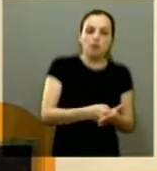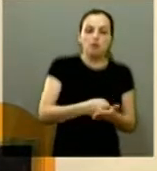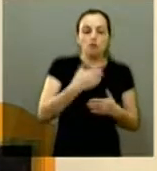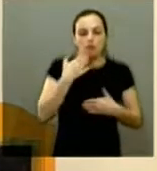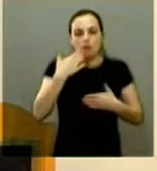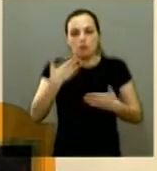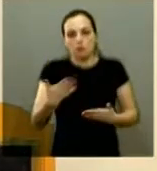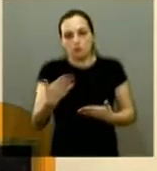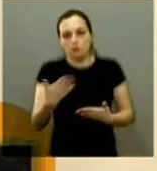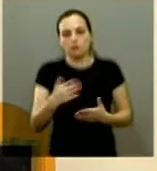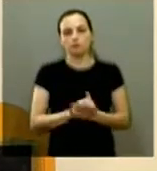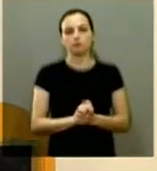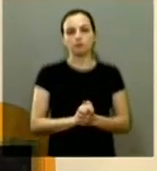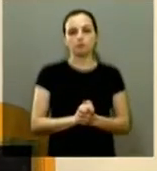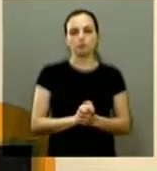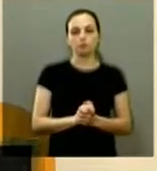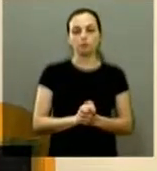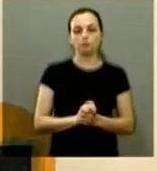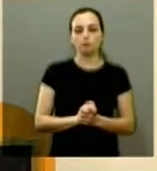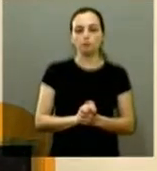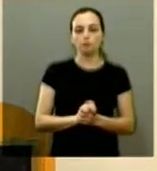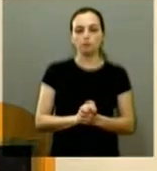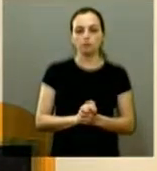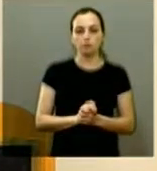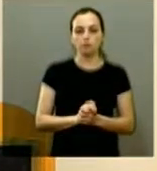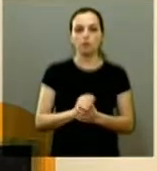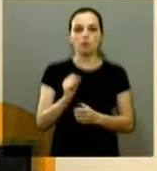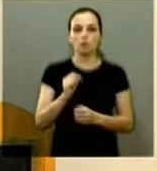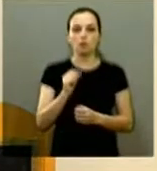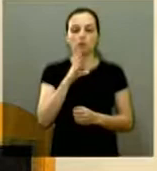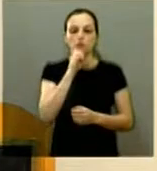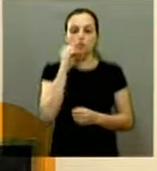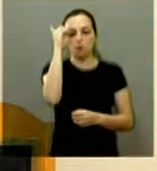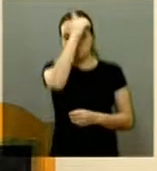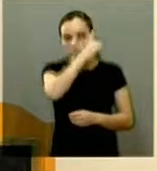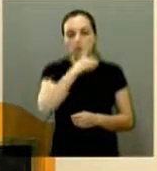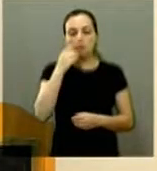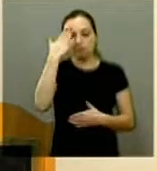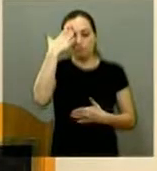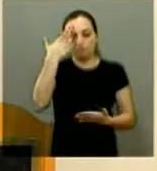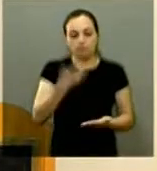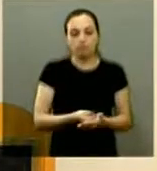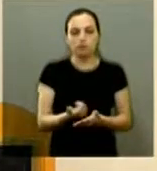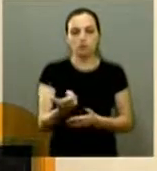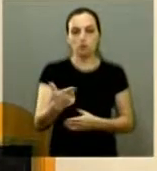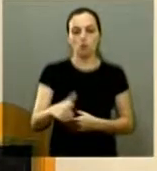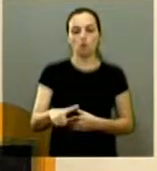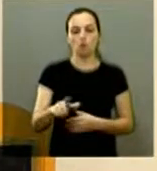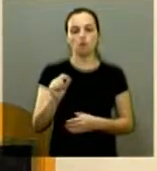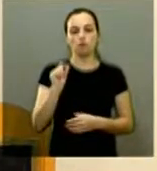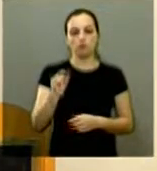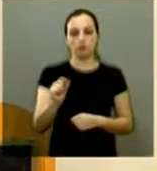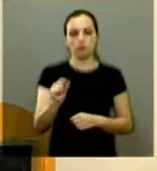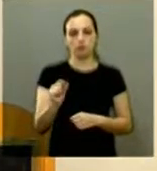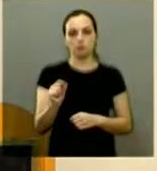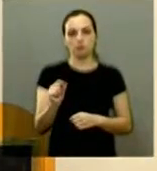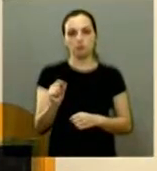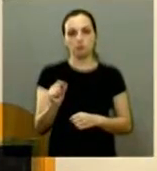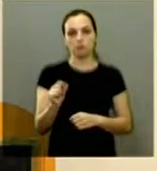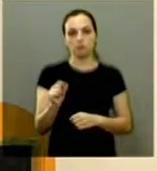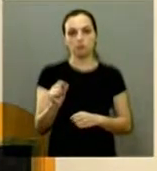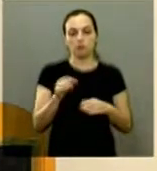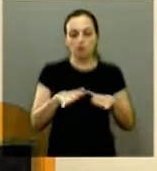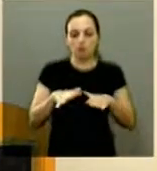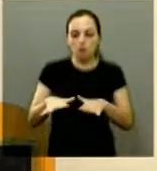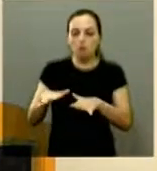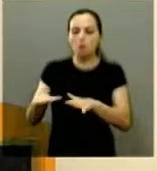demanda com relação ao final de semana a gente acredita mais uma vez que aqueles